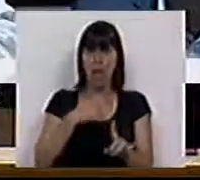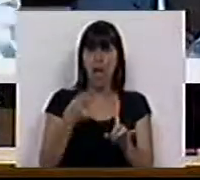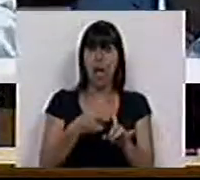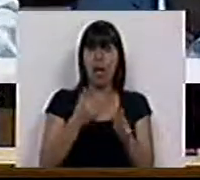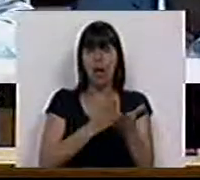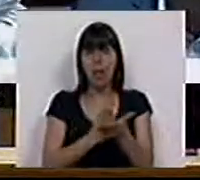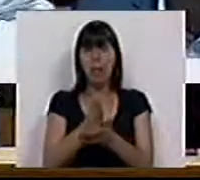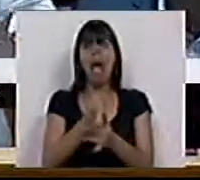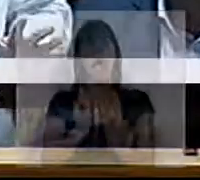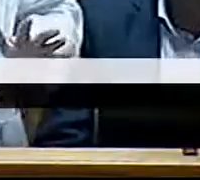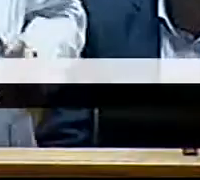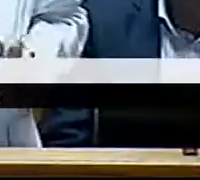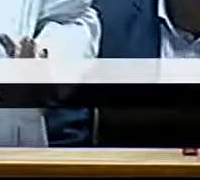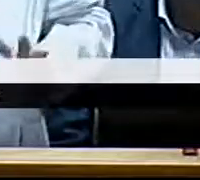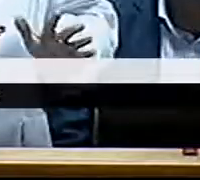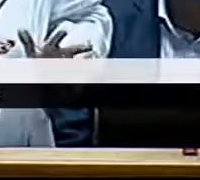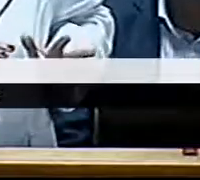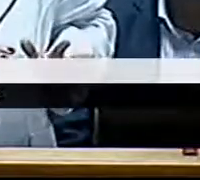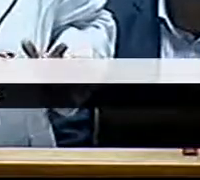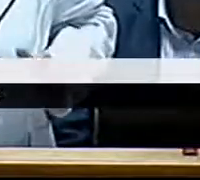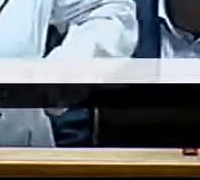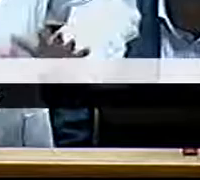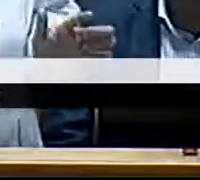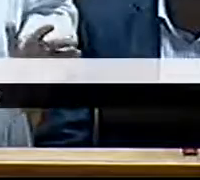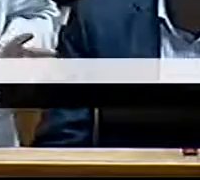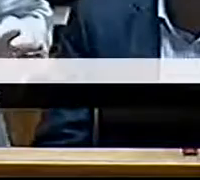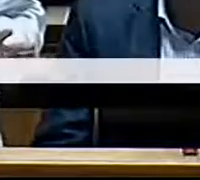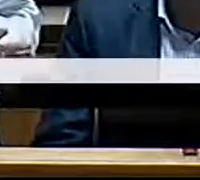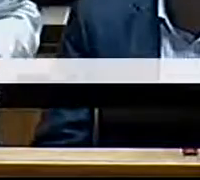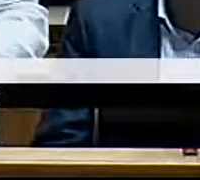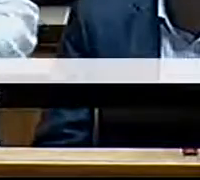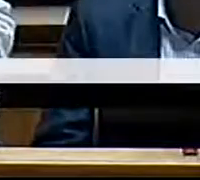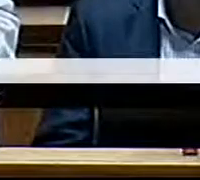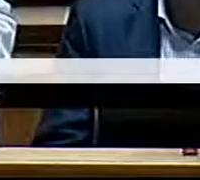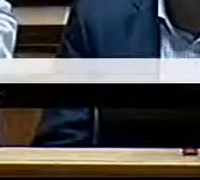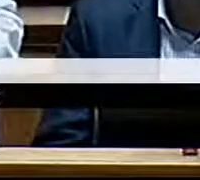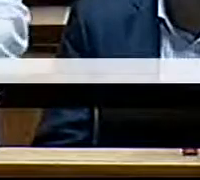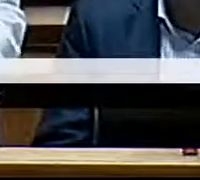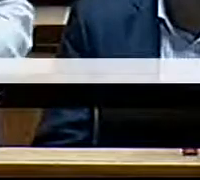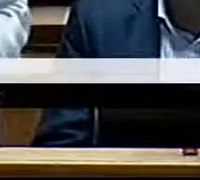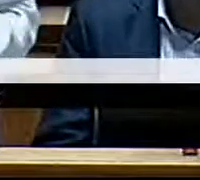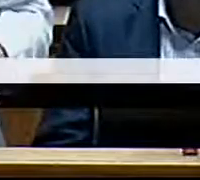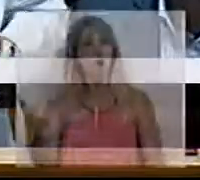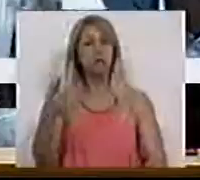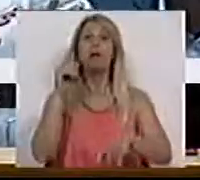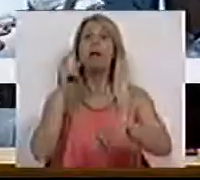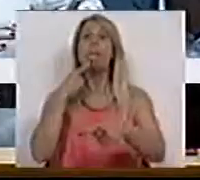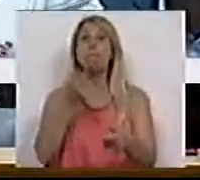ano permanente, é, era 2011. 2012, medida transitória, mas é para este ano, é.